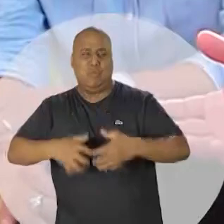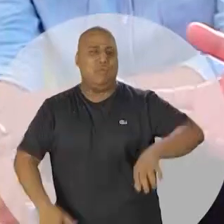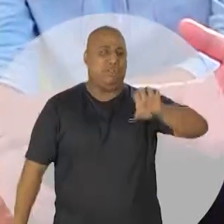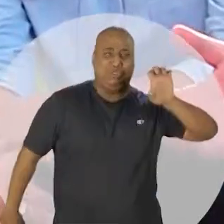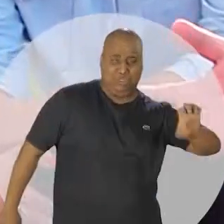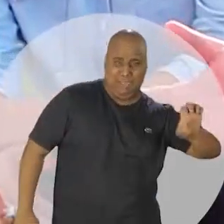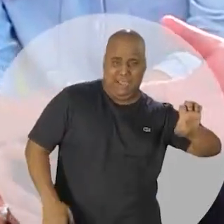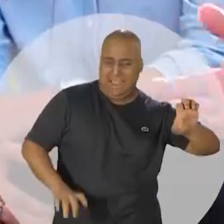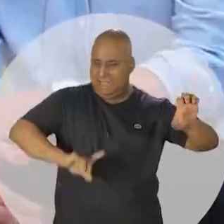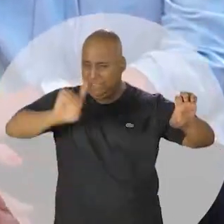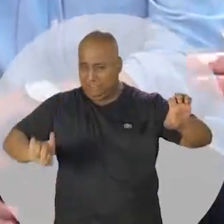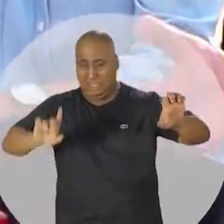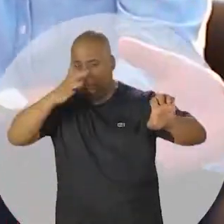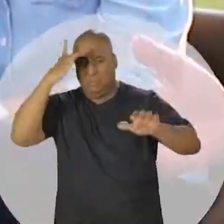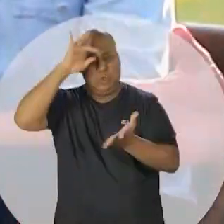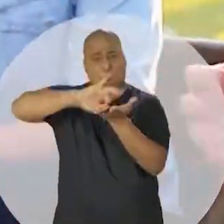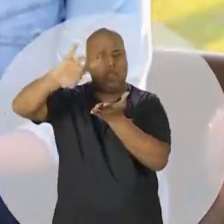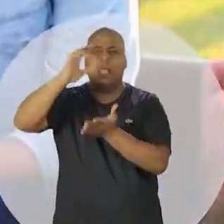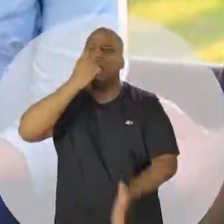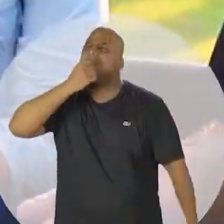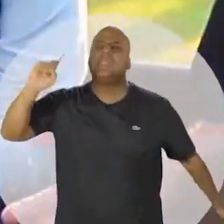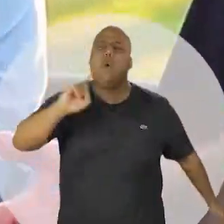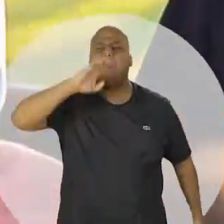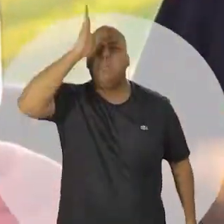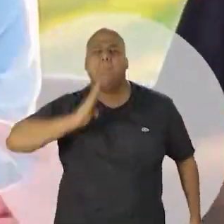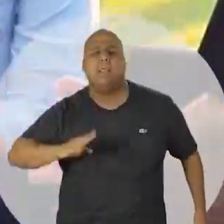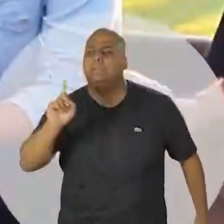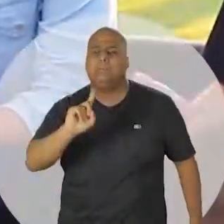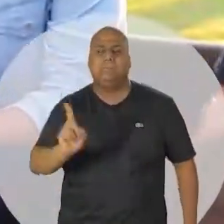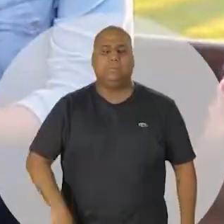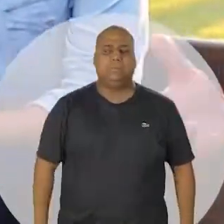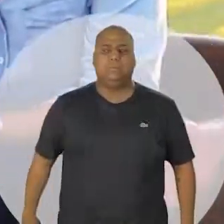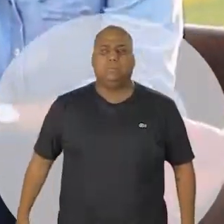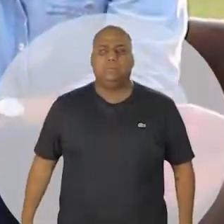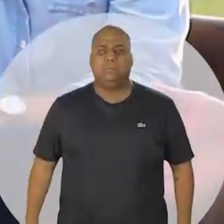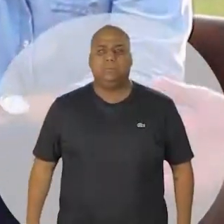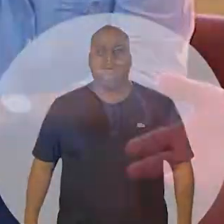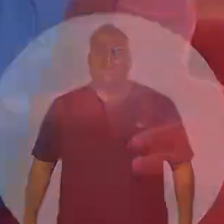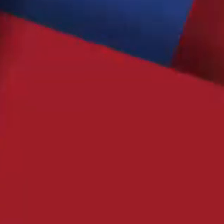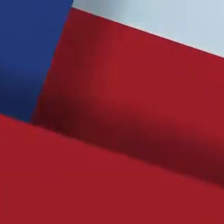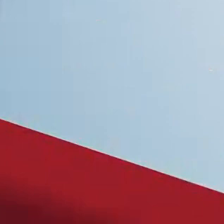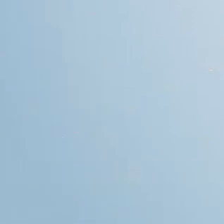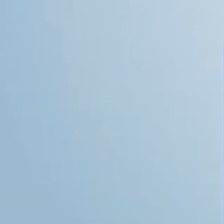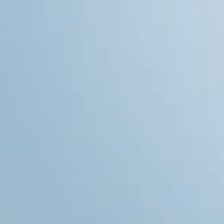enfrentamento miúdo, hostil, adianto, entre coxinhas e mortadelas. Isso não é o Brasil.